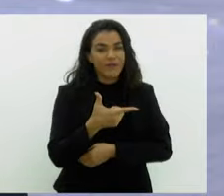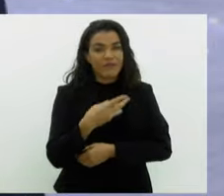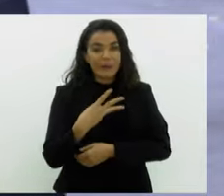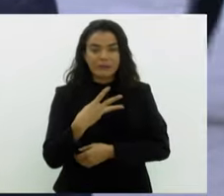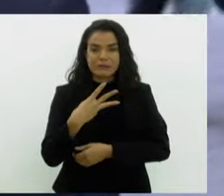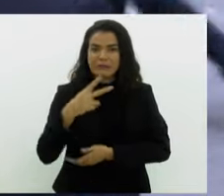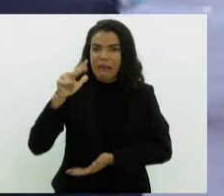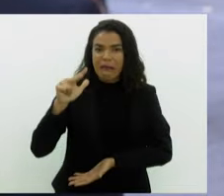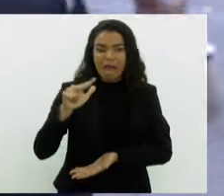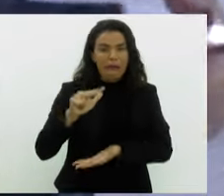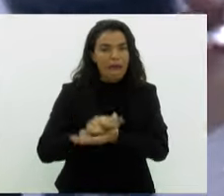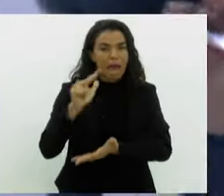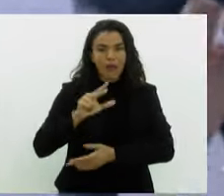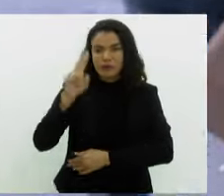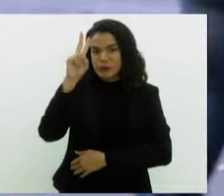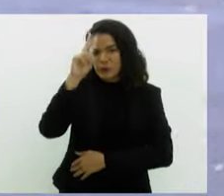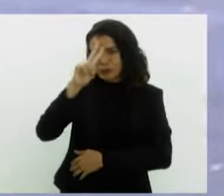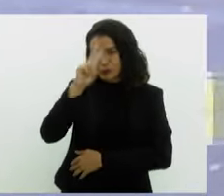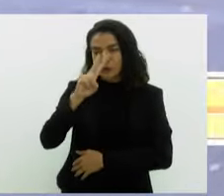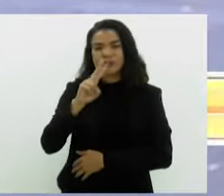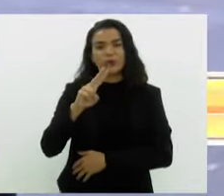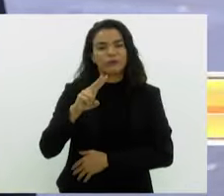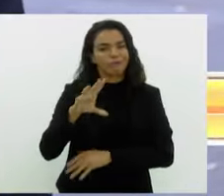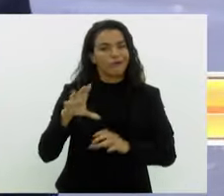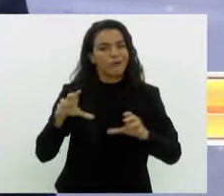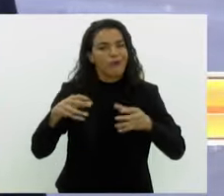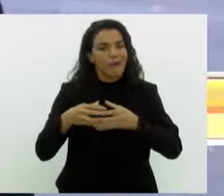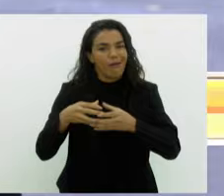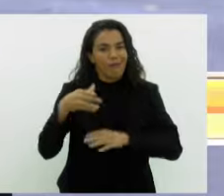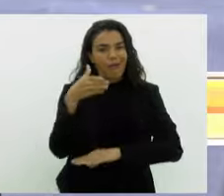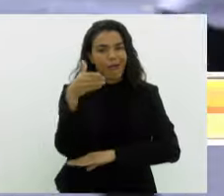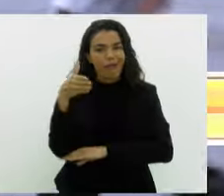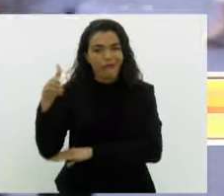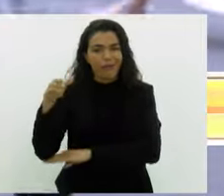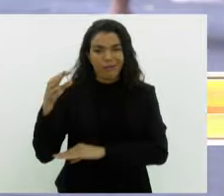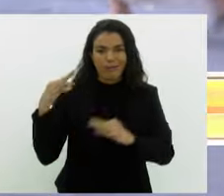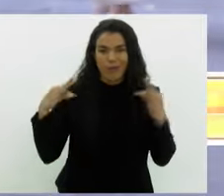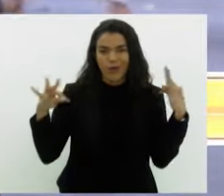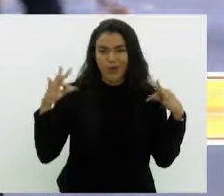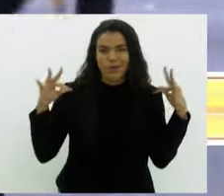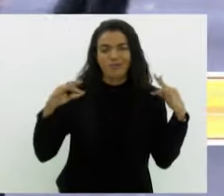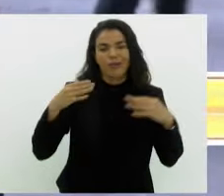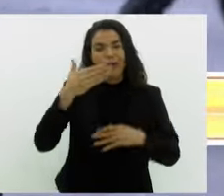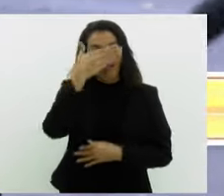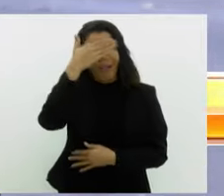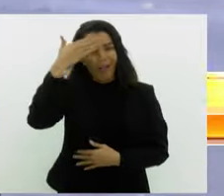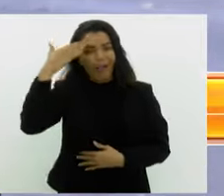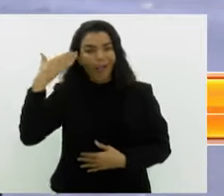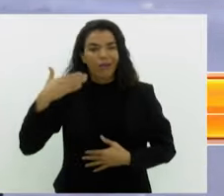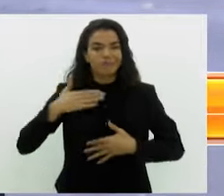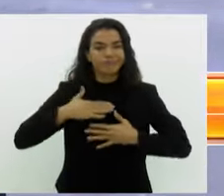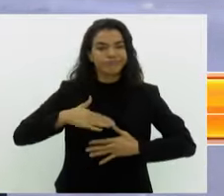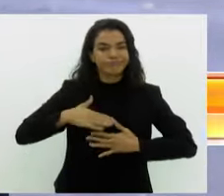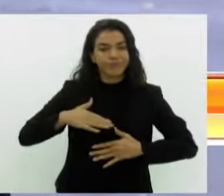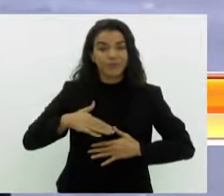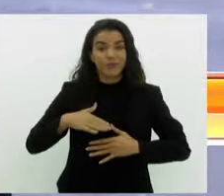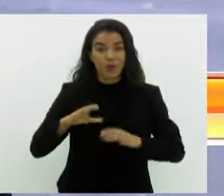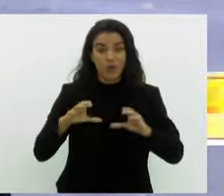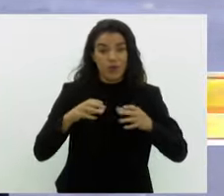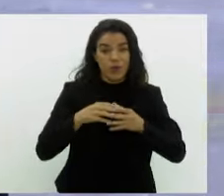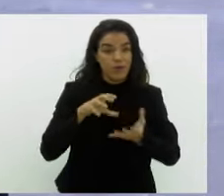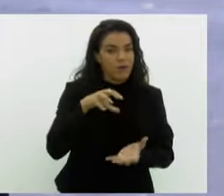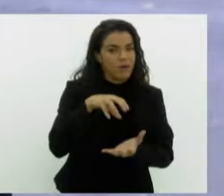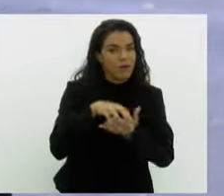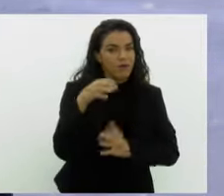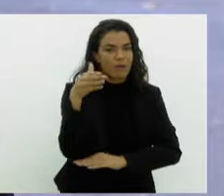recordes históricos, seja no setor de eventos, também no turismo de negócios e lazer, o setor hoteleira vem